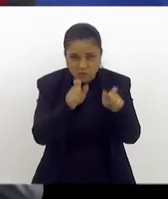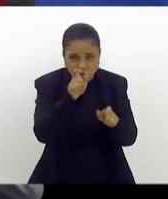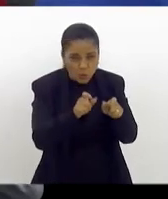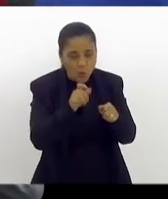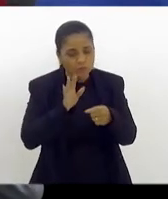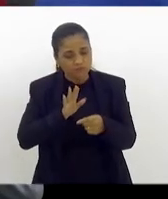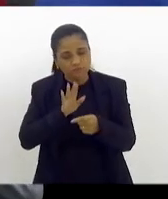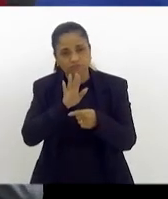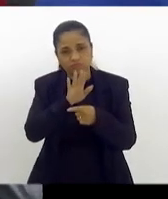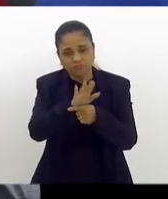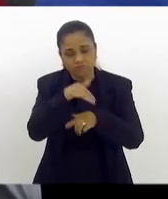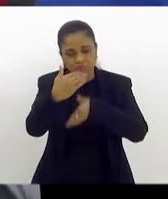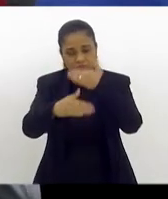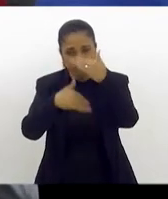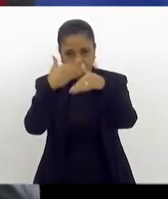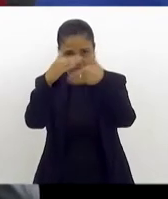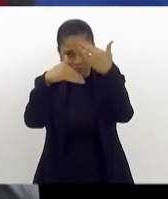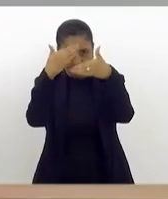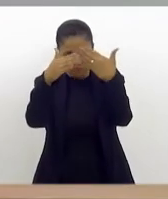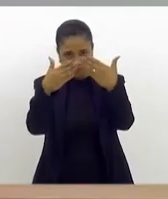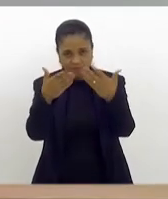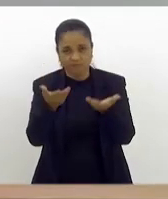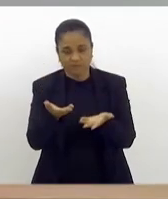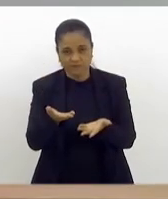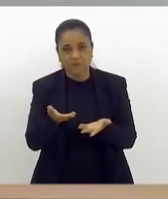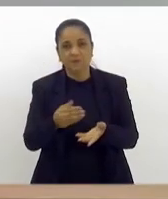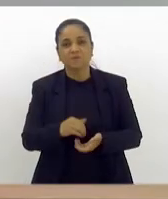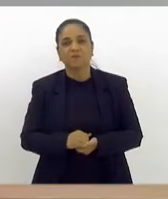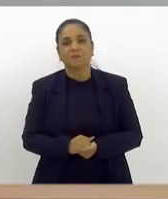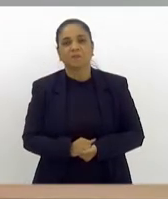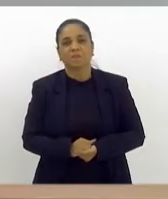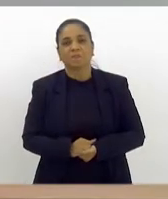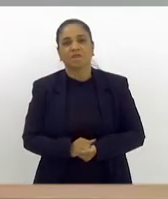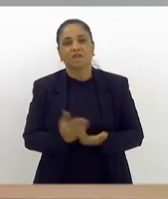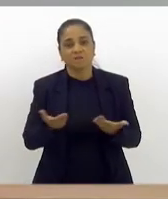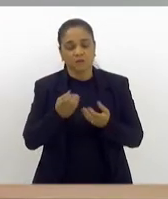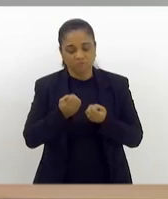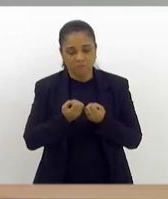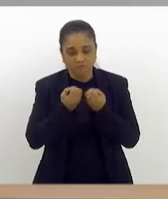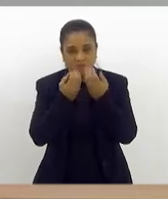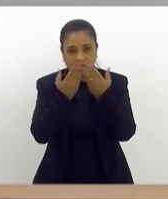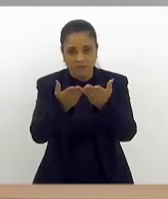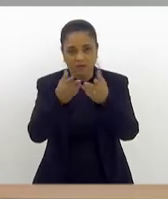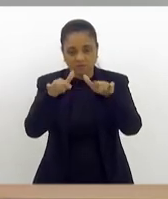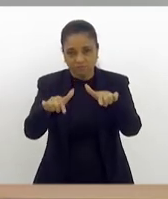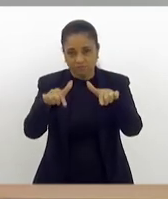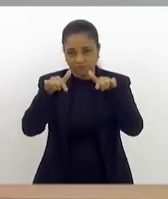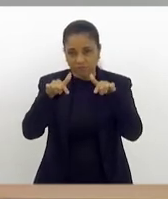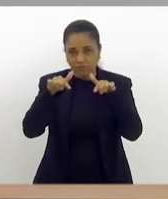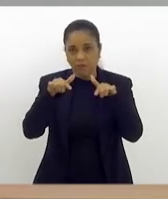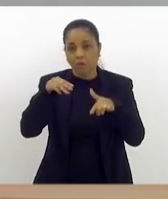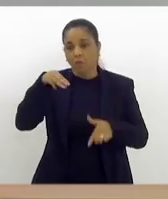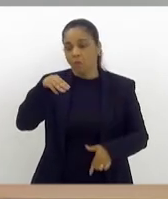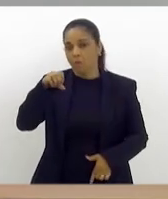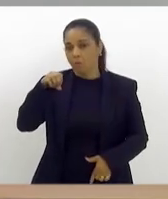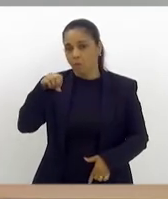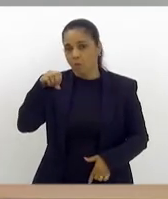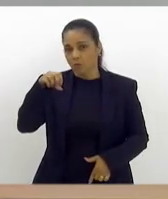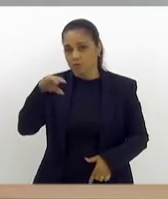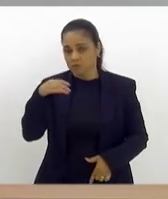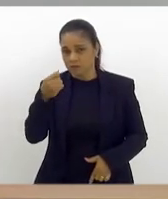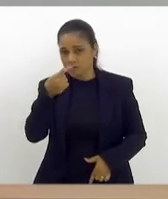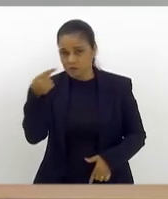para o seu desenvolvimento. também faremos a entrega de moção de louvor, aplausos e congratulações